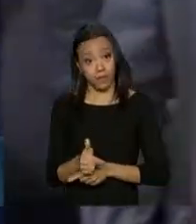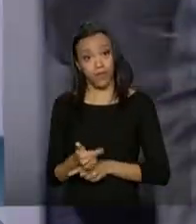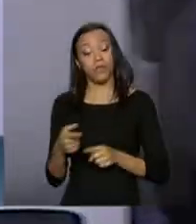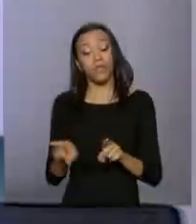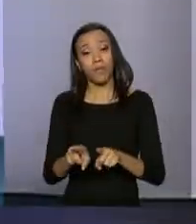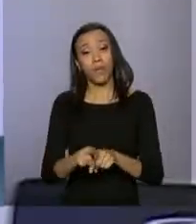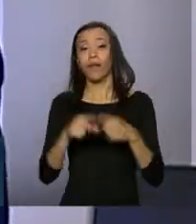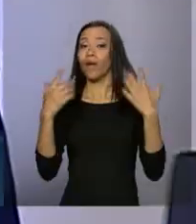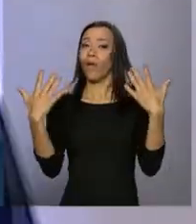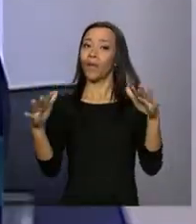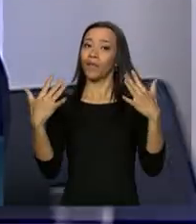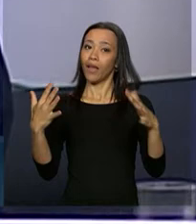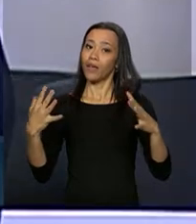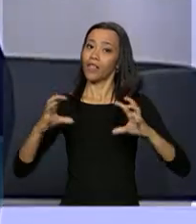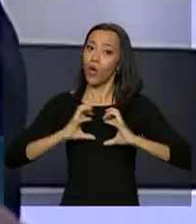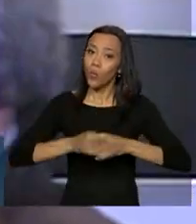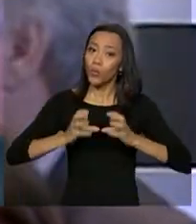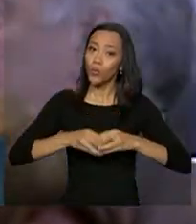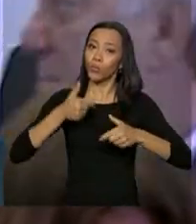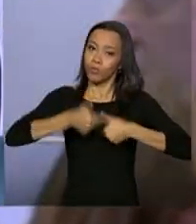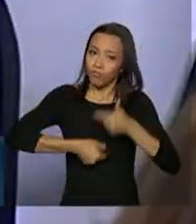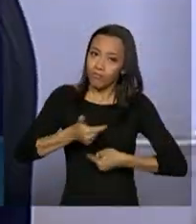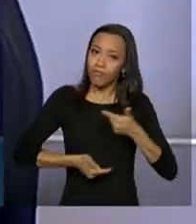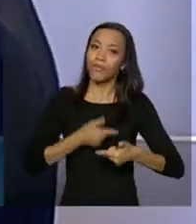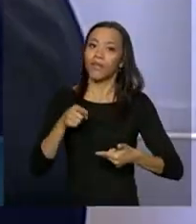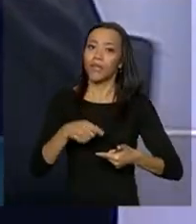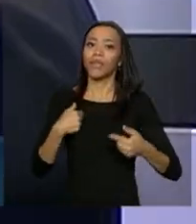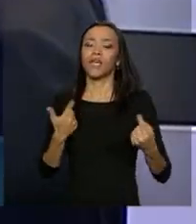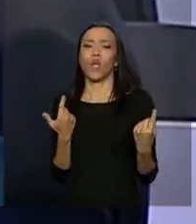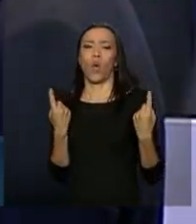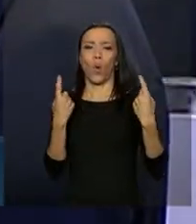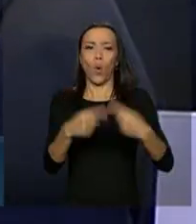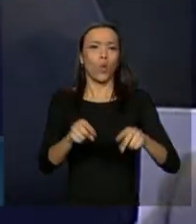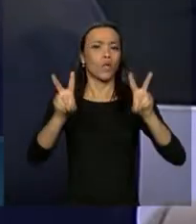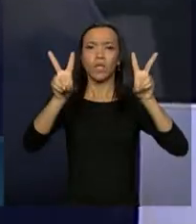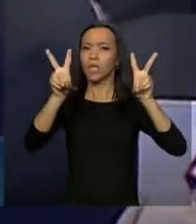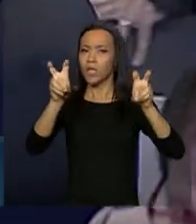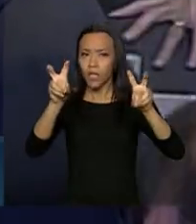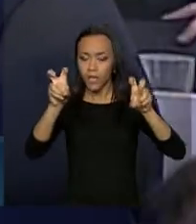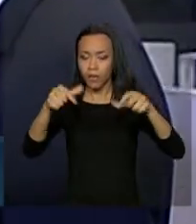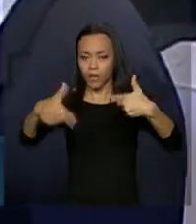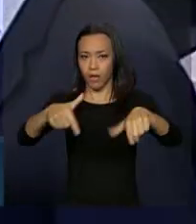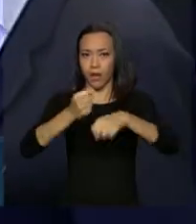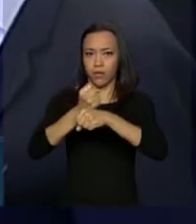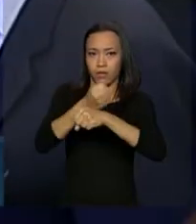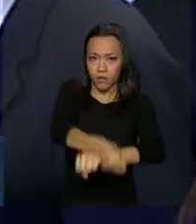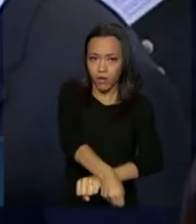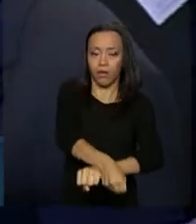homenagens ao Grupo Móvel que atua no combate ao trabalho análogo ao de escravo.